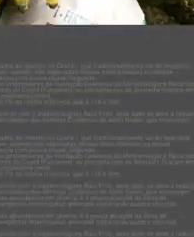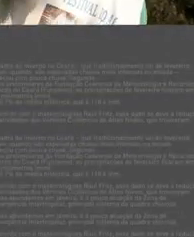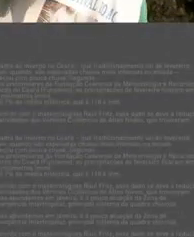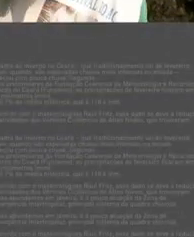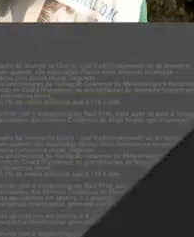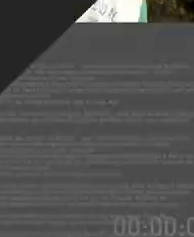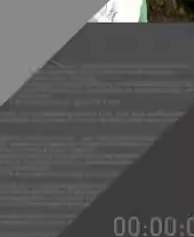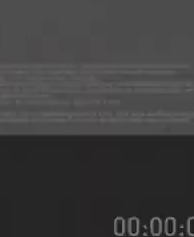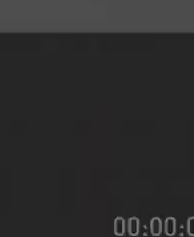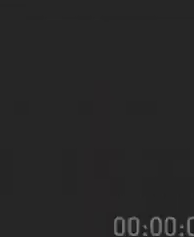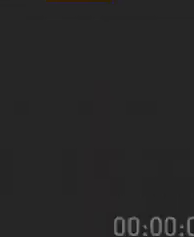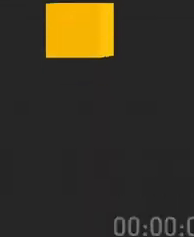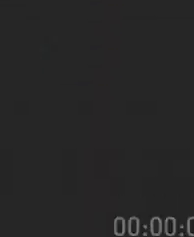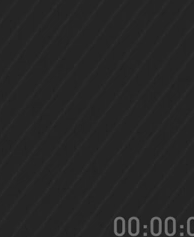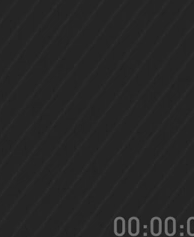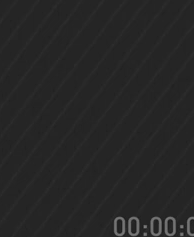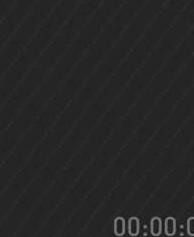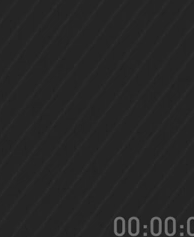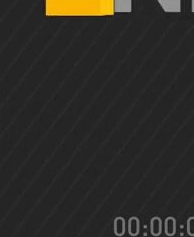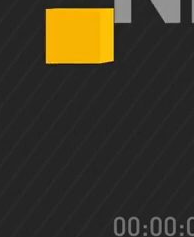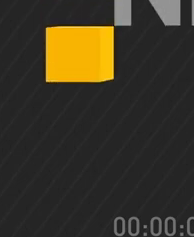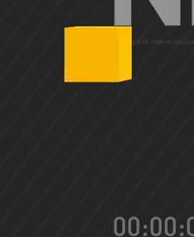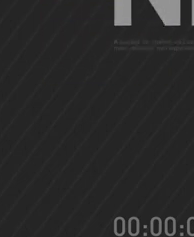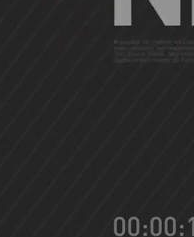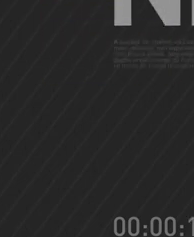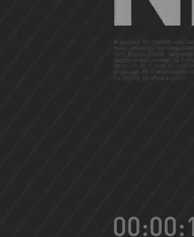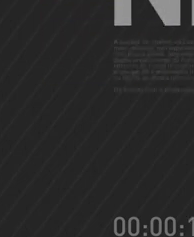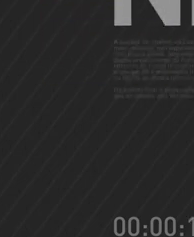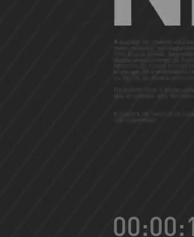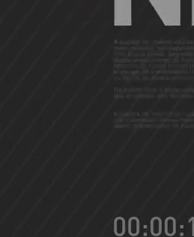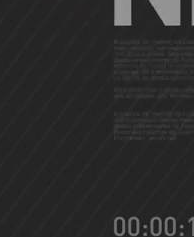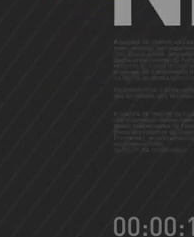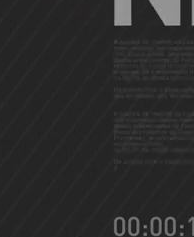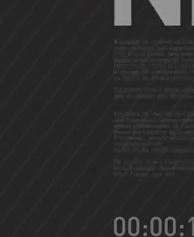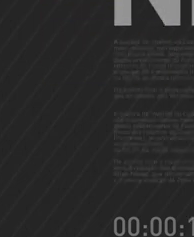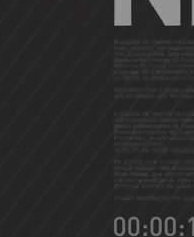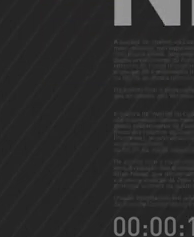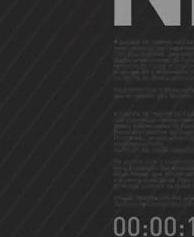Jornal da NBR, TV do Governo Federal.